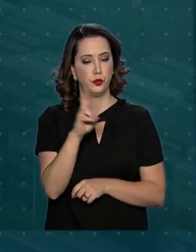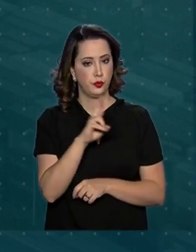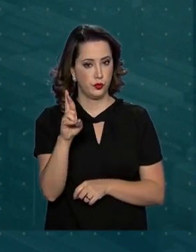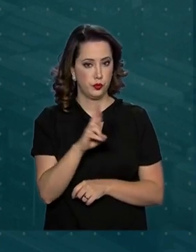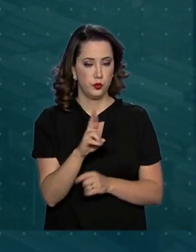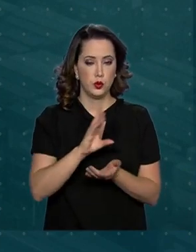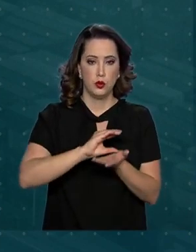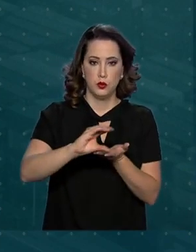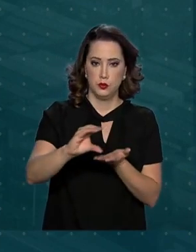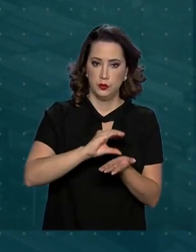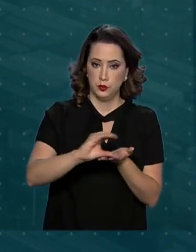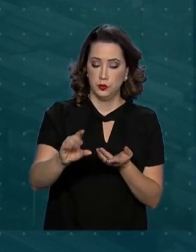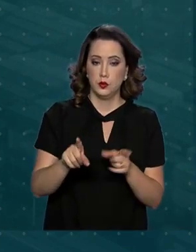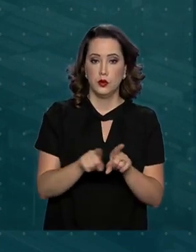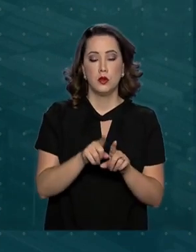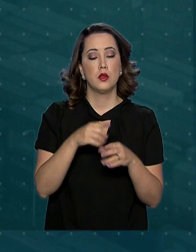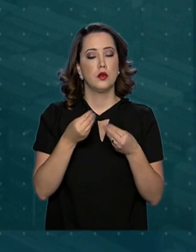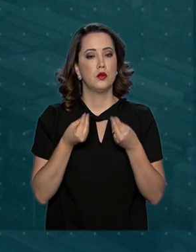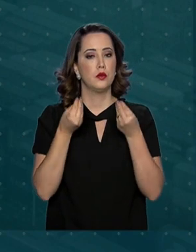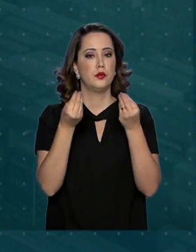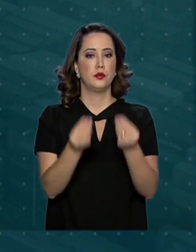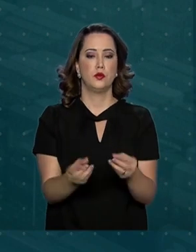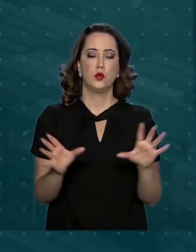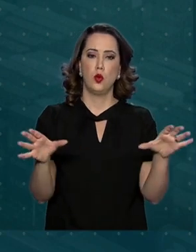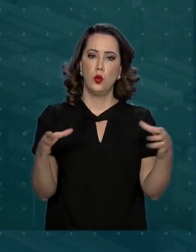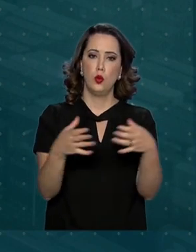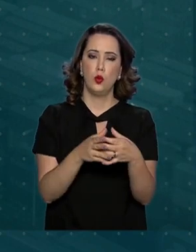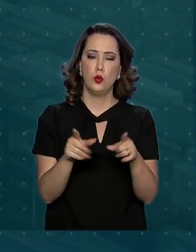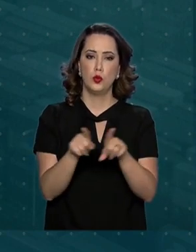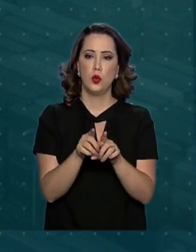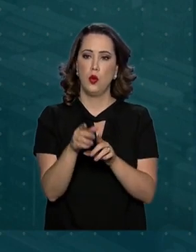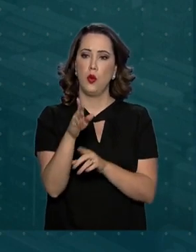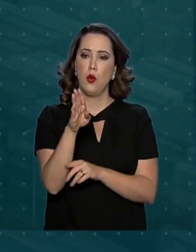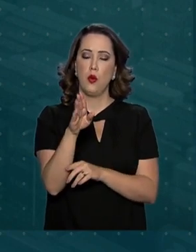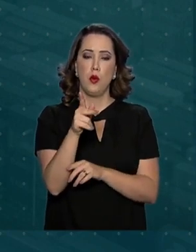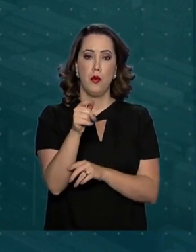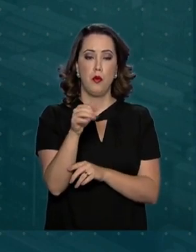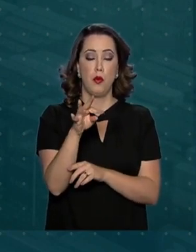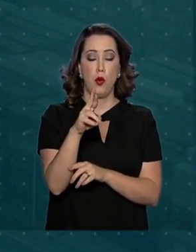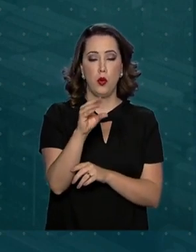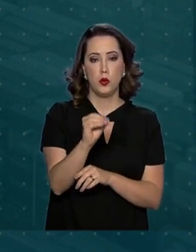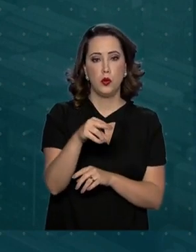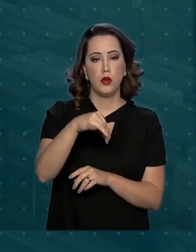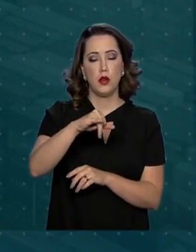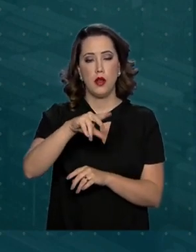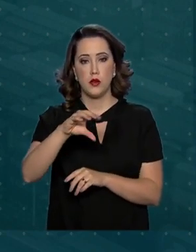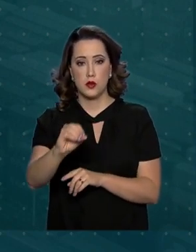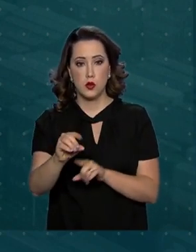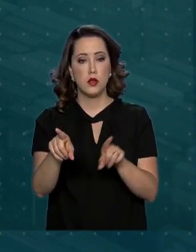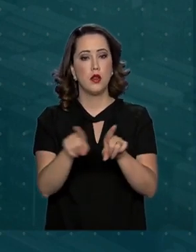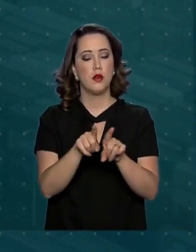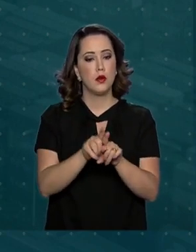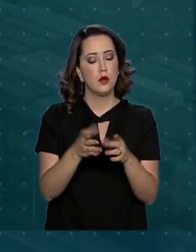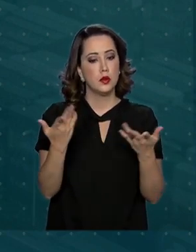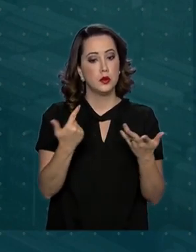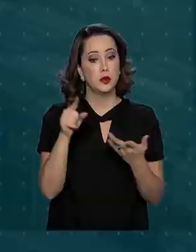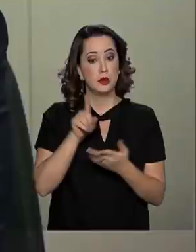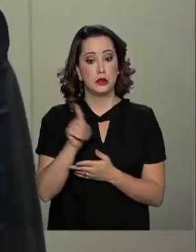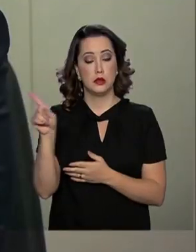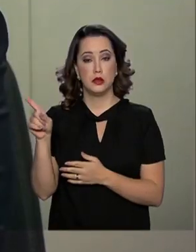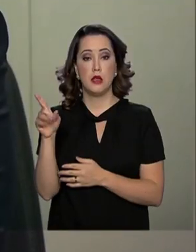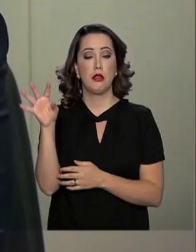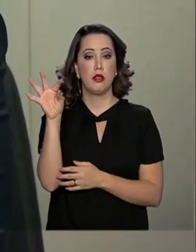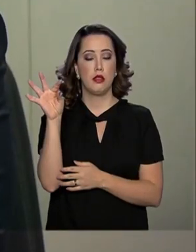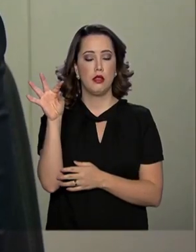em investimentos, na concessão do trecho entre Porto Nacional, em Tocantins, a Estrela do Oeste, em São Paulo.